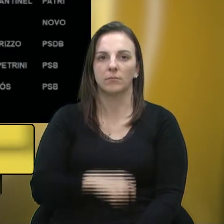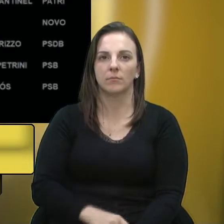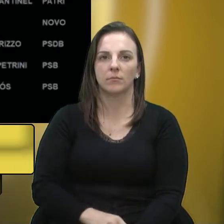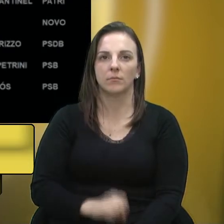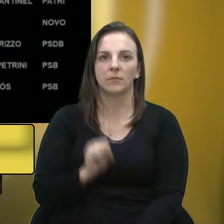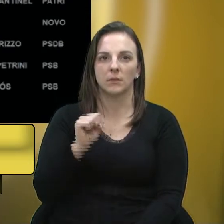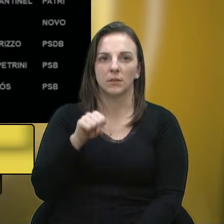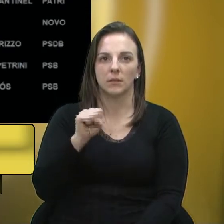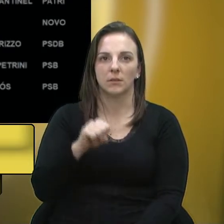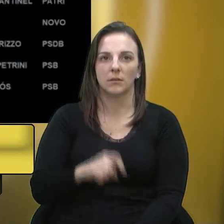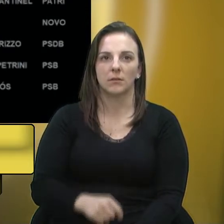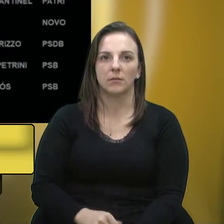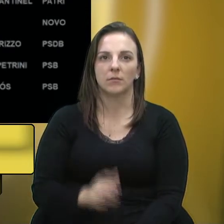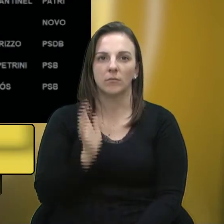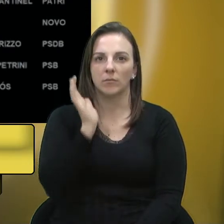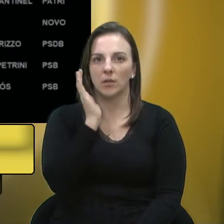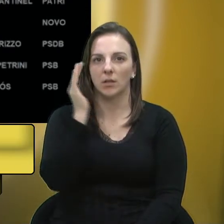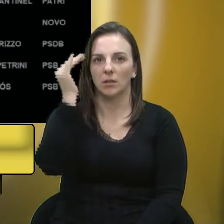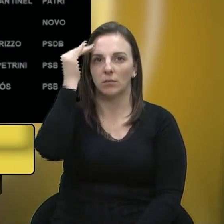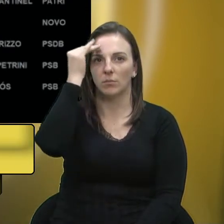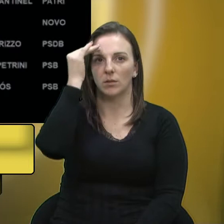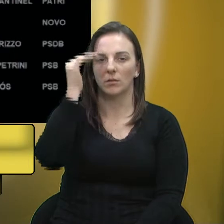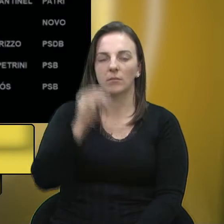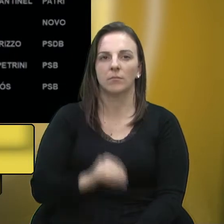Voto sim, senhor presidente. vereador Felipe.